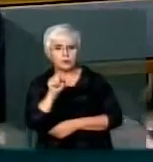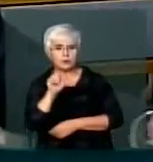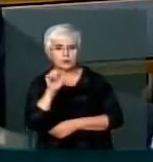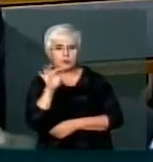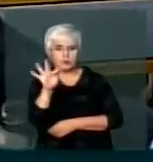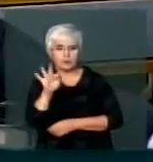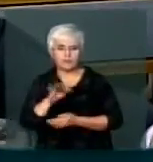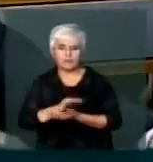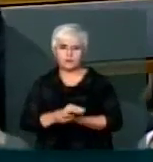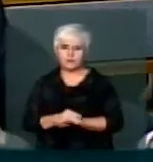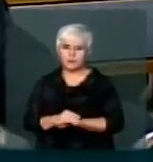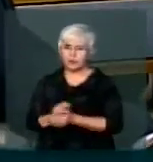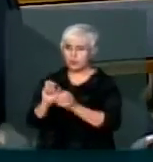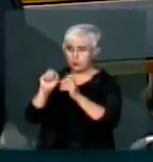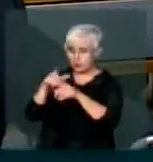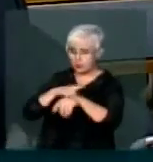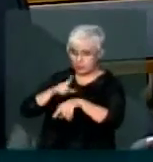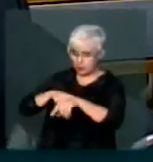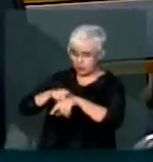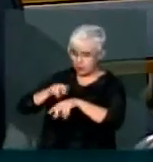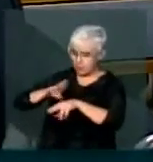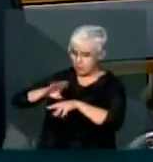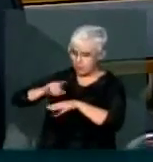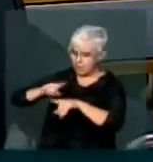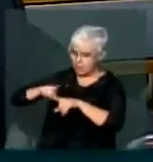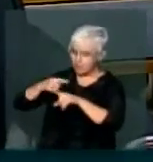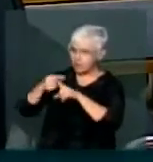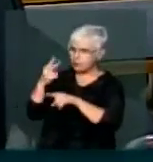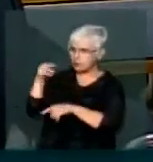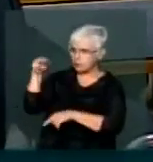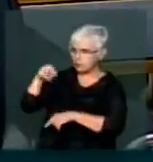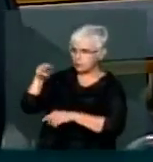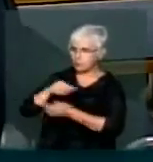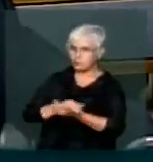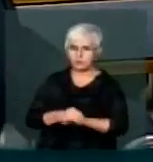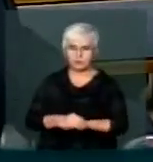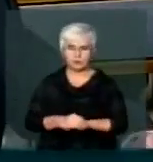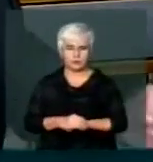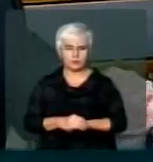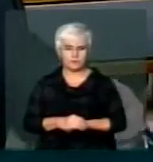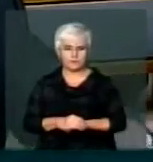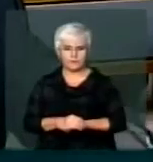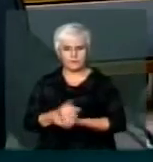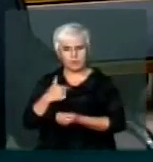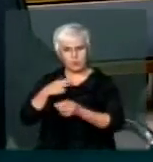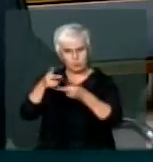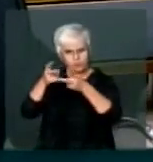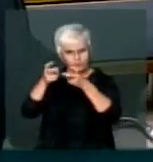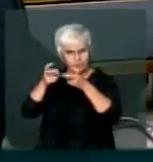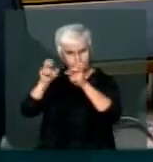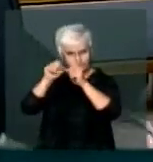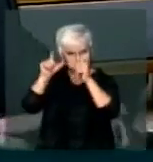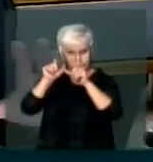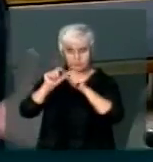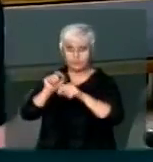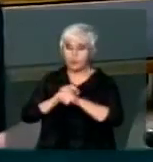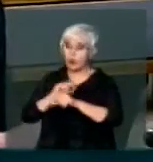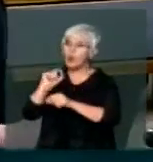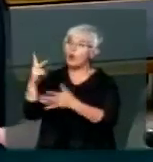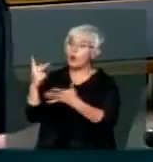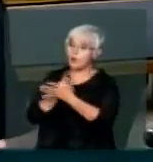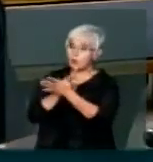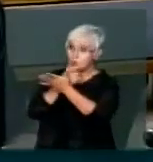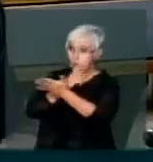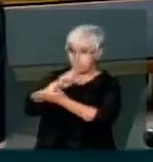passar aqui nesses dois minutos que restam A impressão que fico Senhor Severo, com toda sinceridade Vai não O episódio